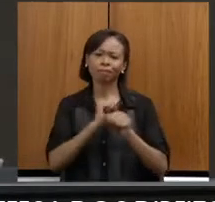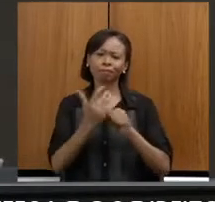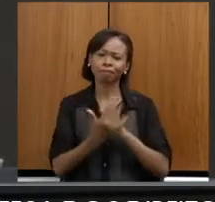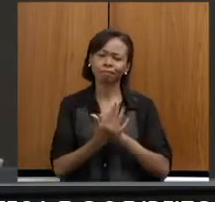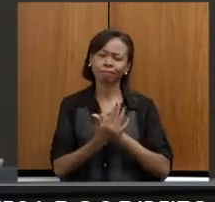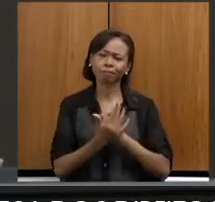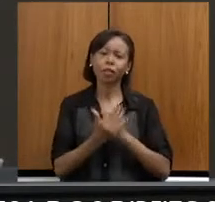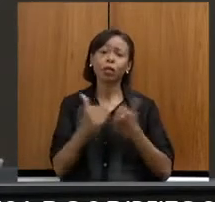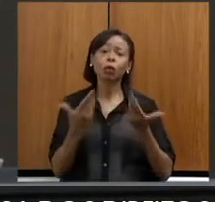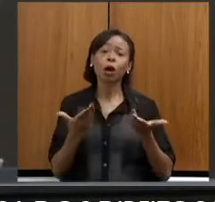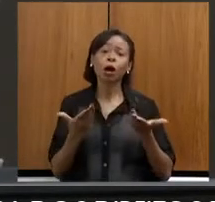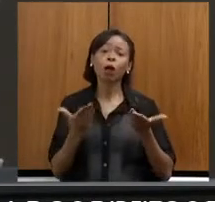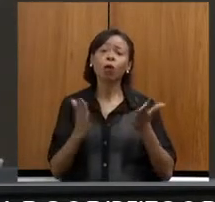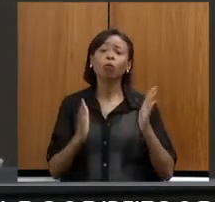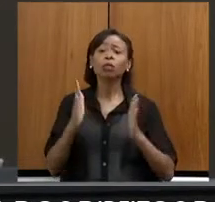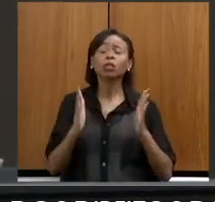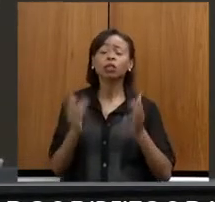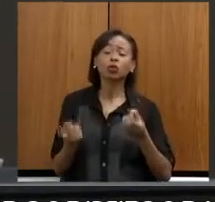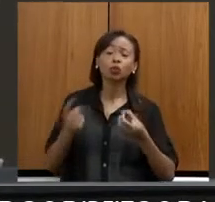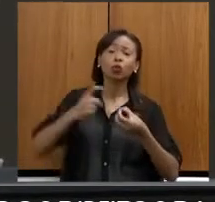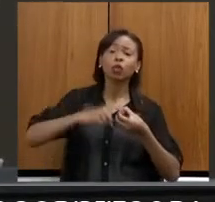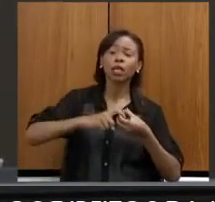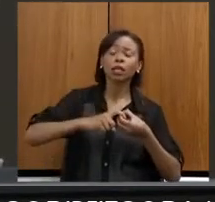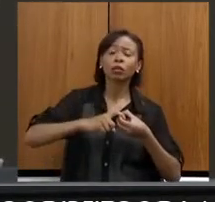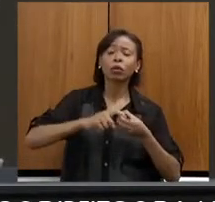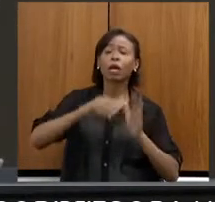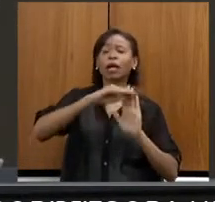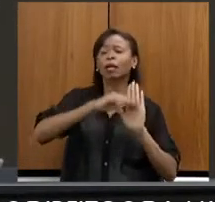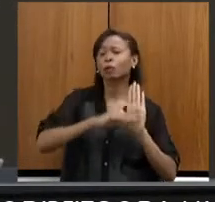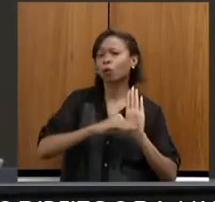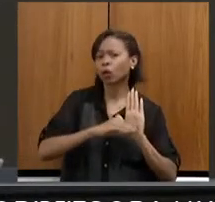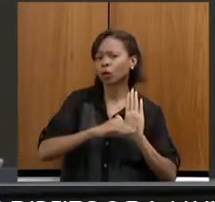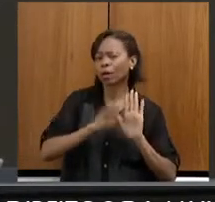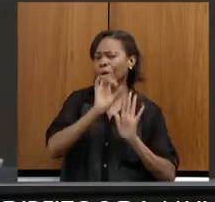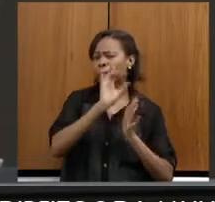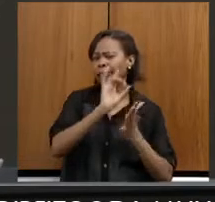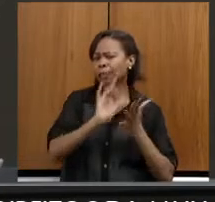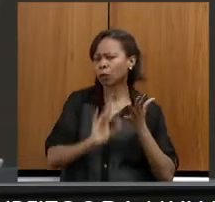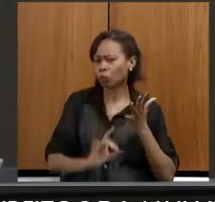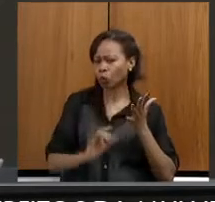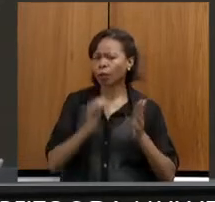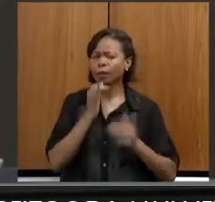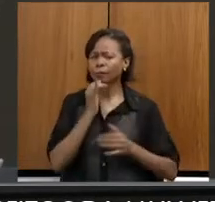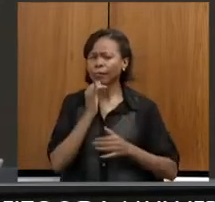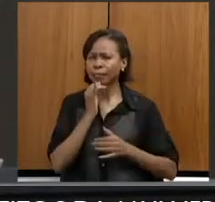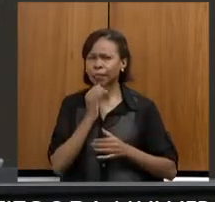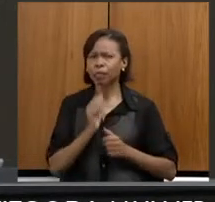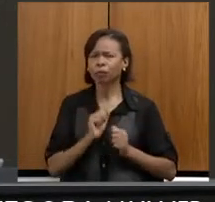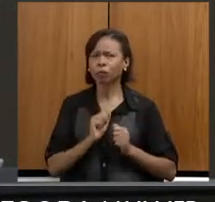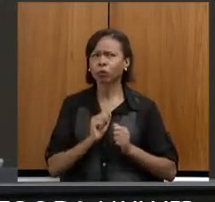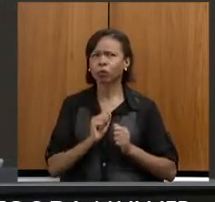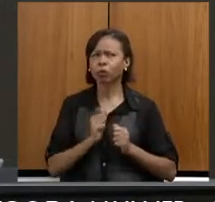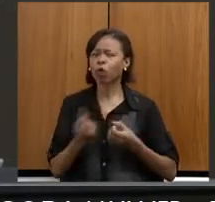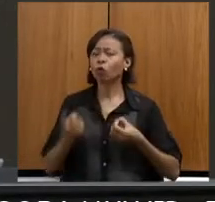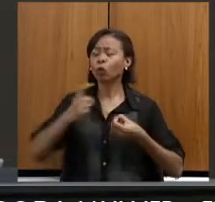o cronograma de retorno de cada um deles? Destaco, a previsão do retorno completo das atividades de